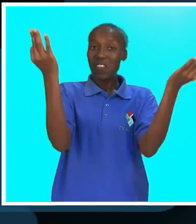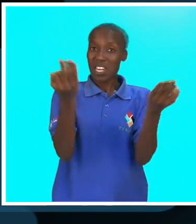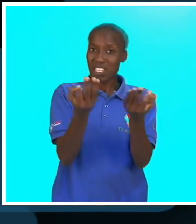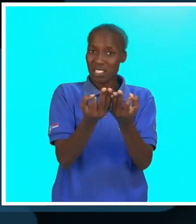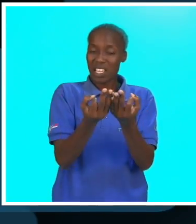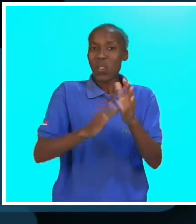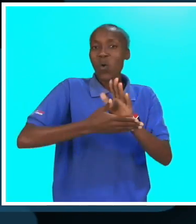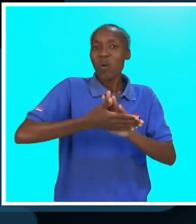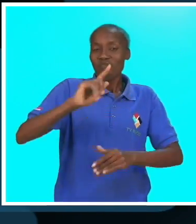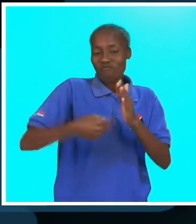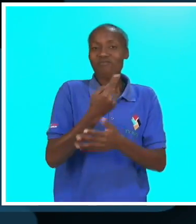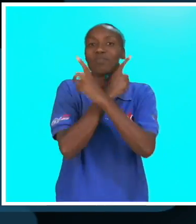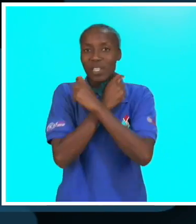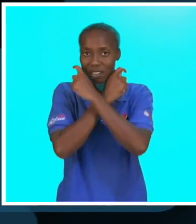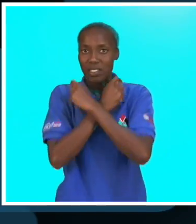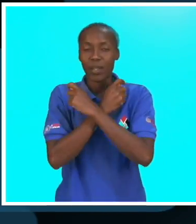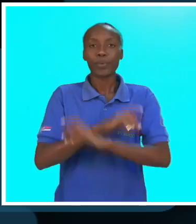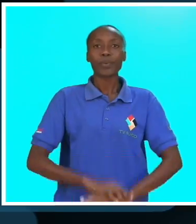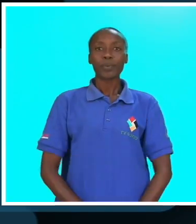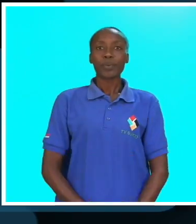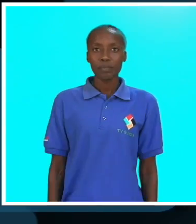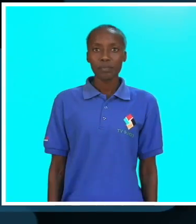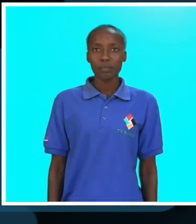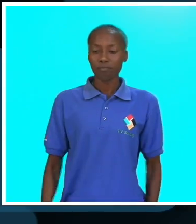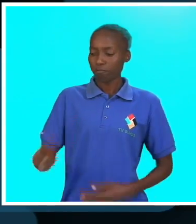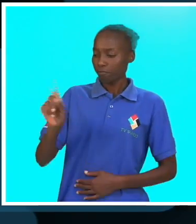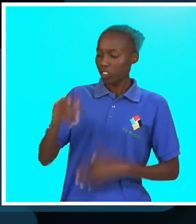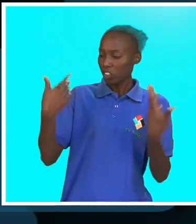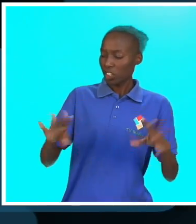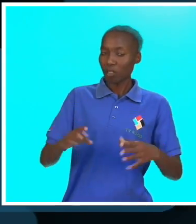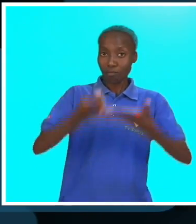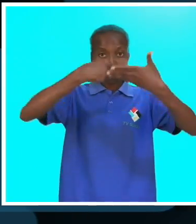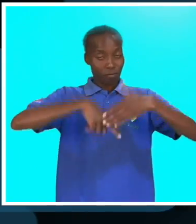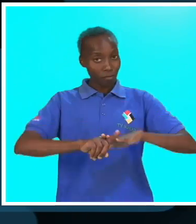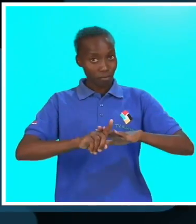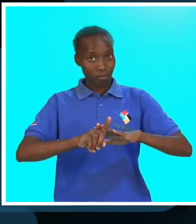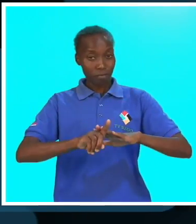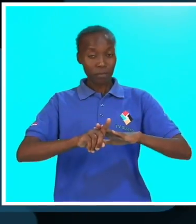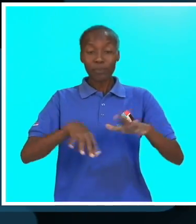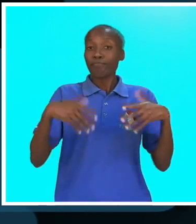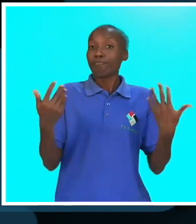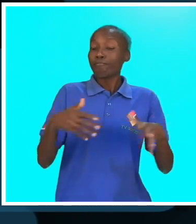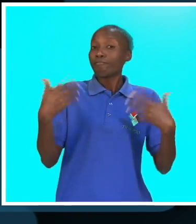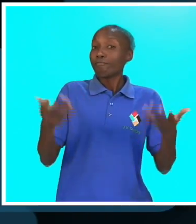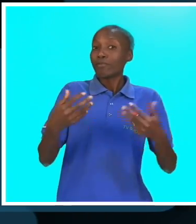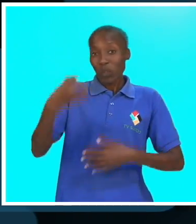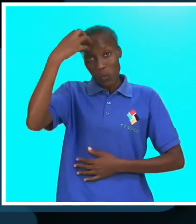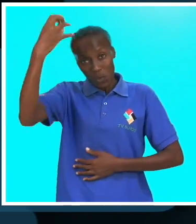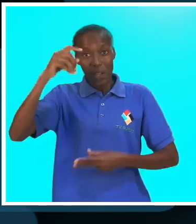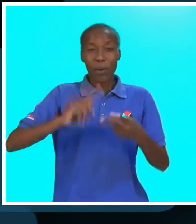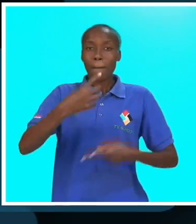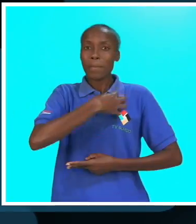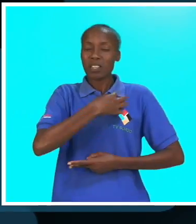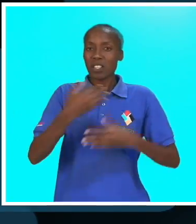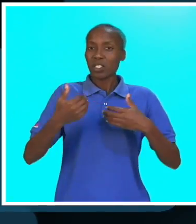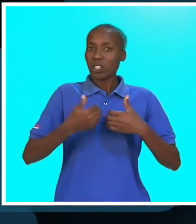através da federação, esse sim é que fica penalizado. E já chegaram, pelo menos a governo, no caso do